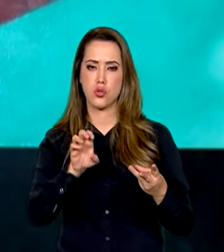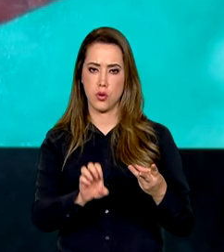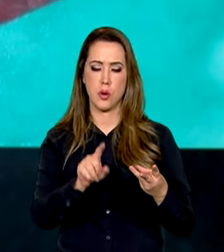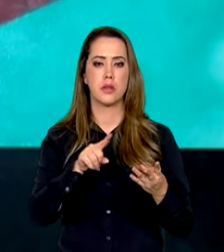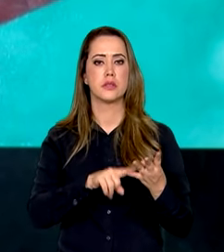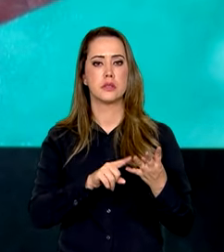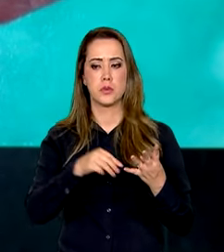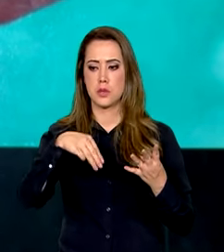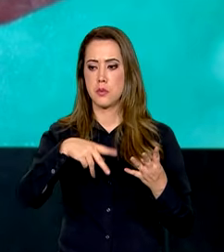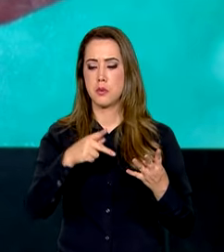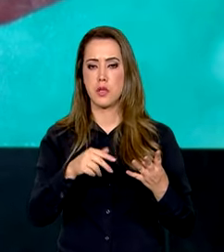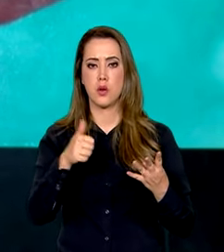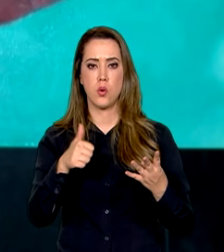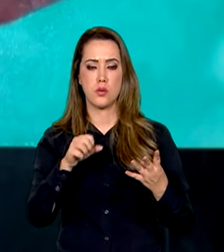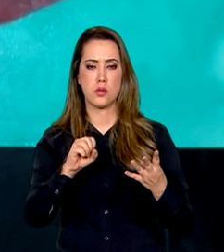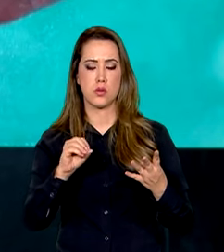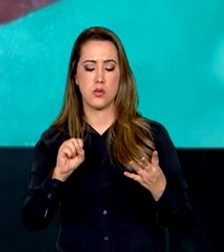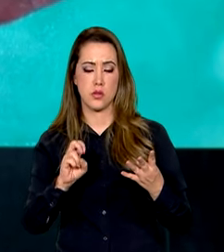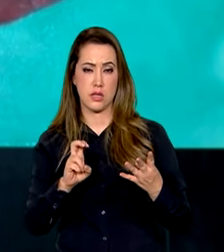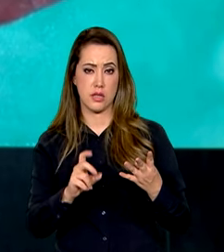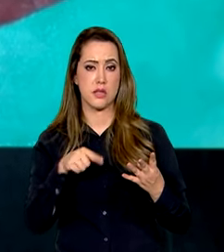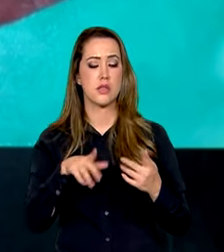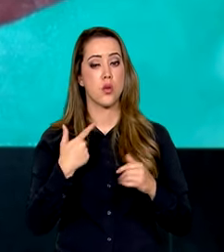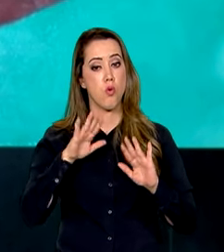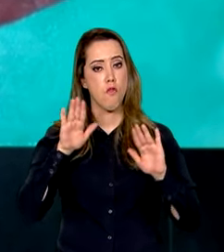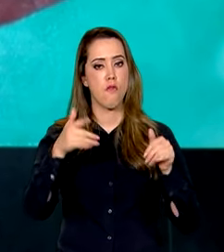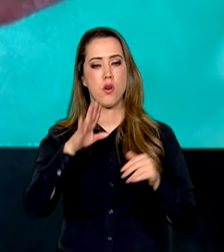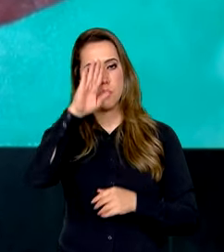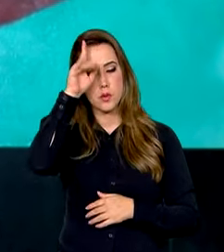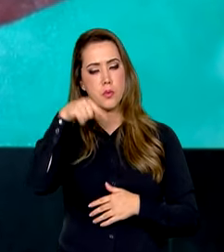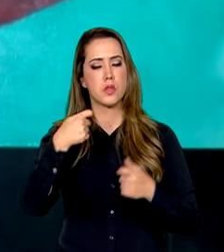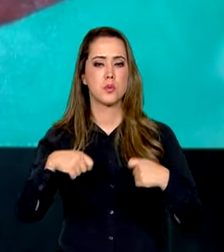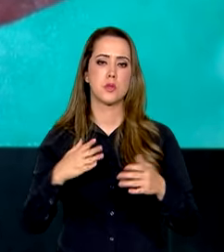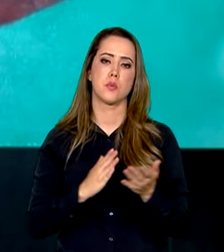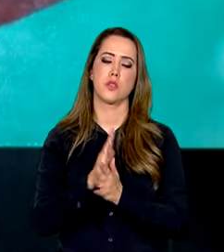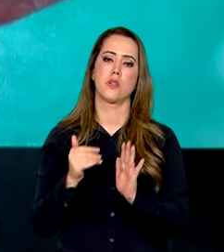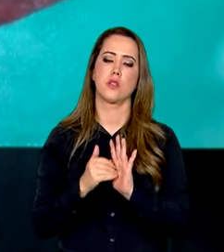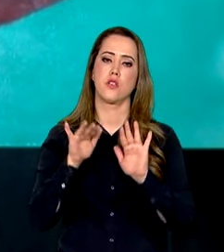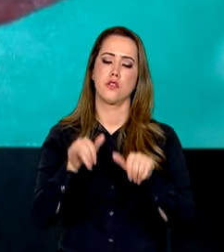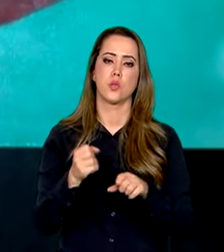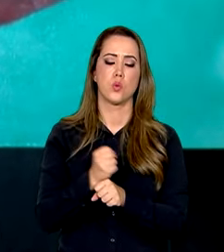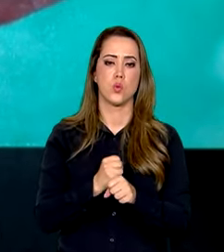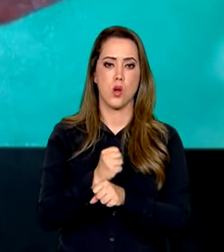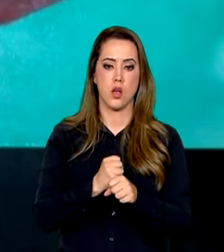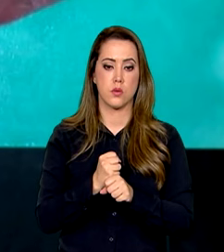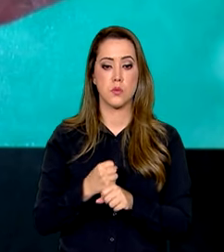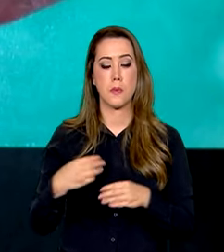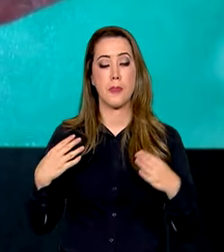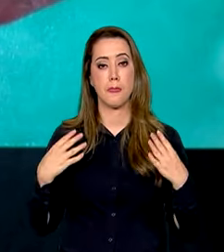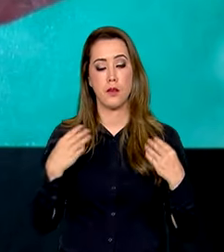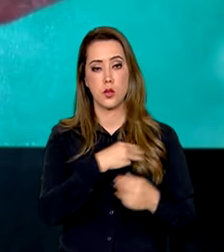MP 1195 uma centralidade como medida muito importante de se aprovar até o final do ano. O ministro Fernandade reforçou